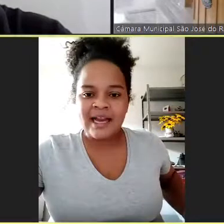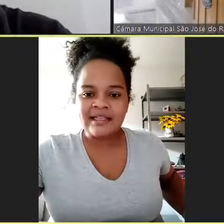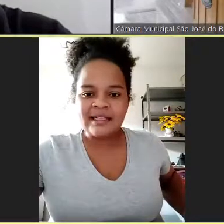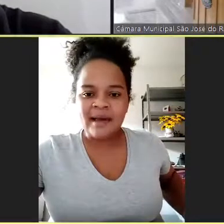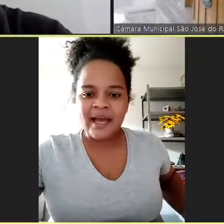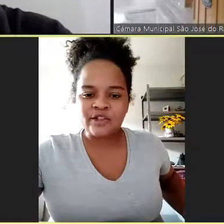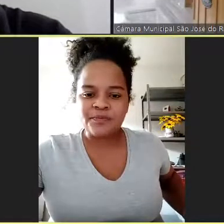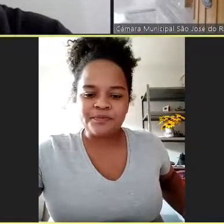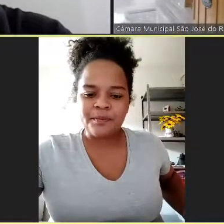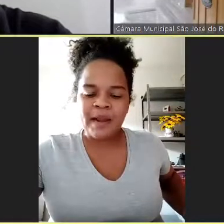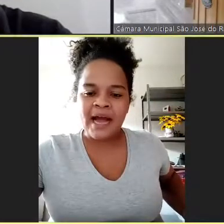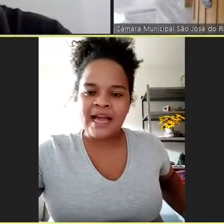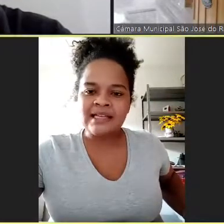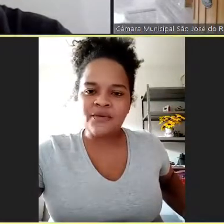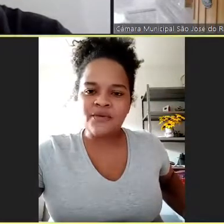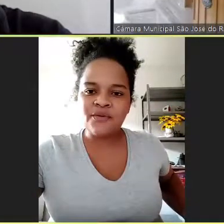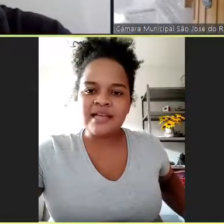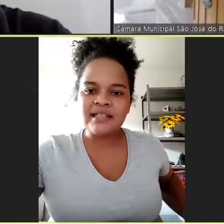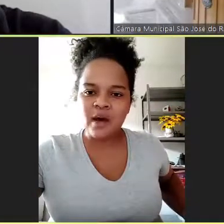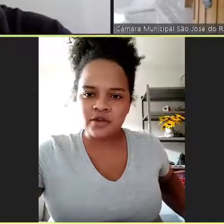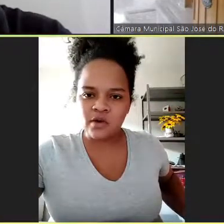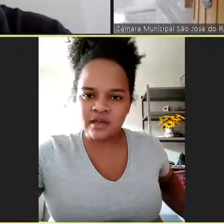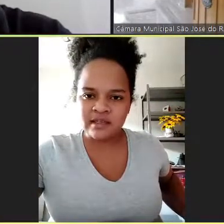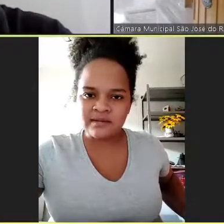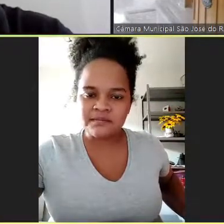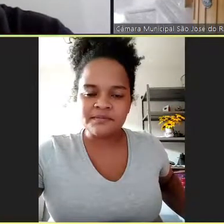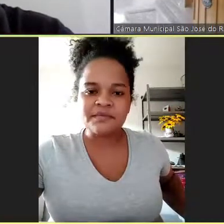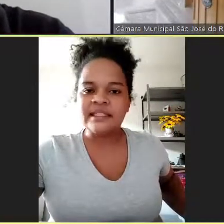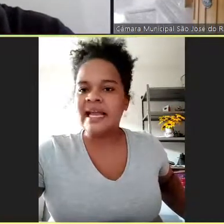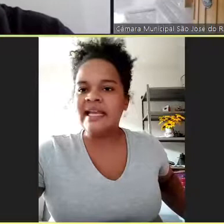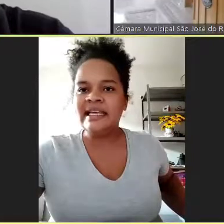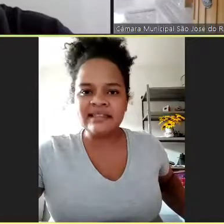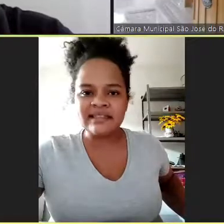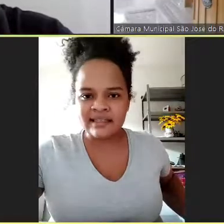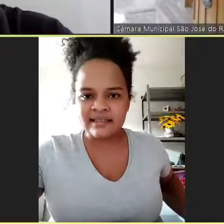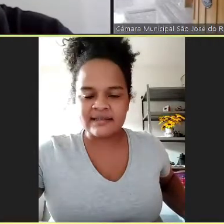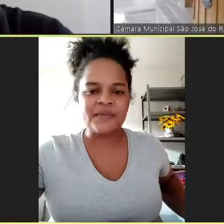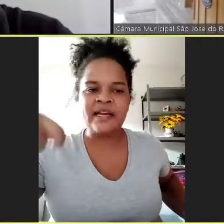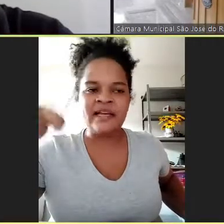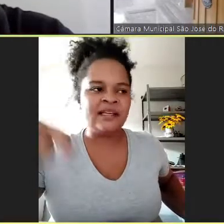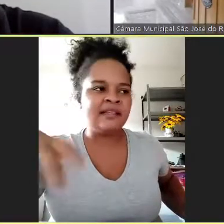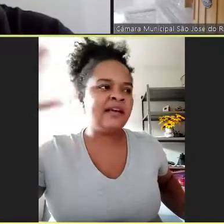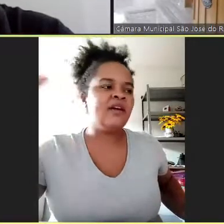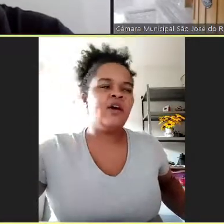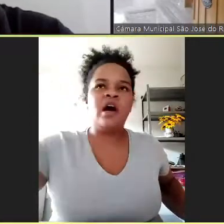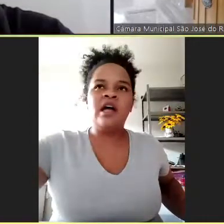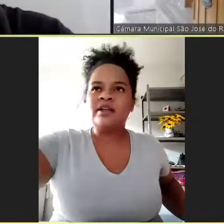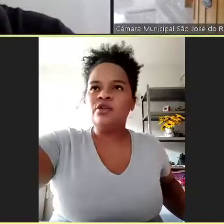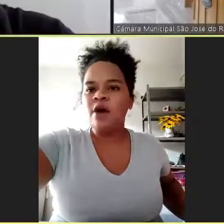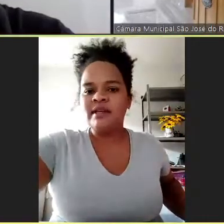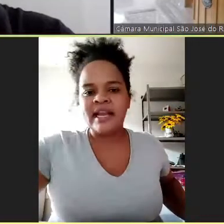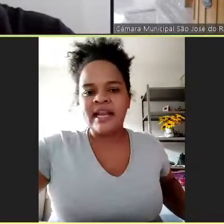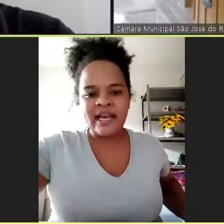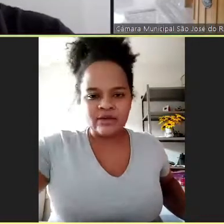encarecidamente, para aqueles que fazem doações, têm listas, aí, tem, olha, eu tenho